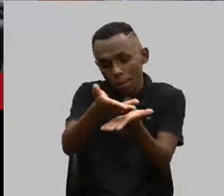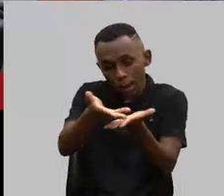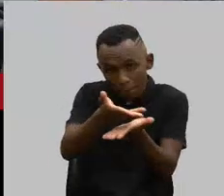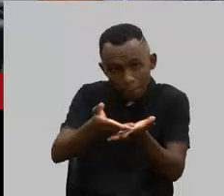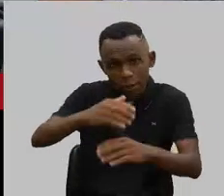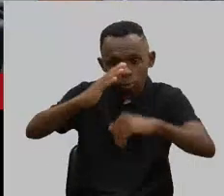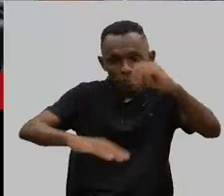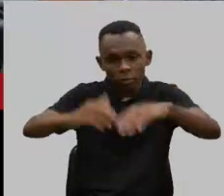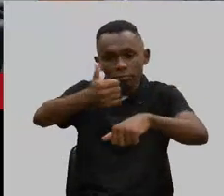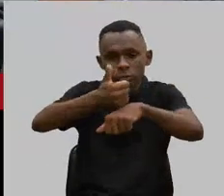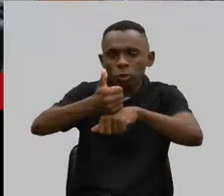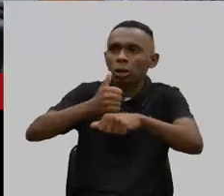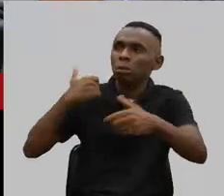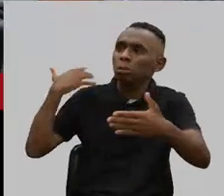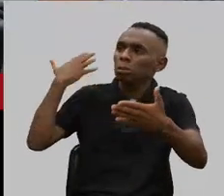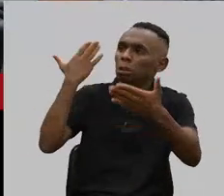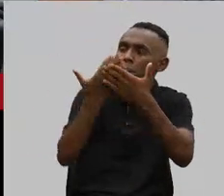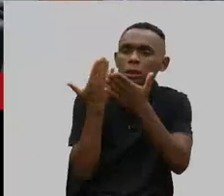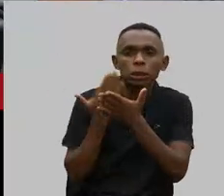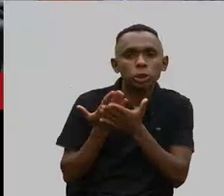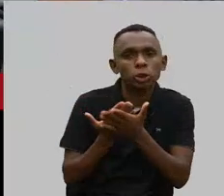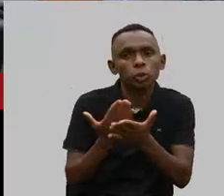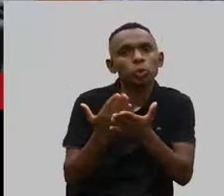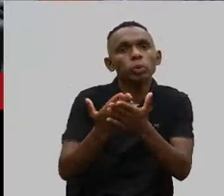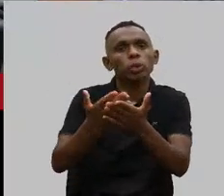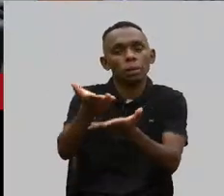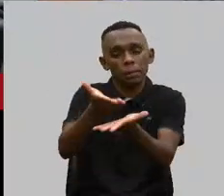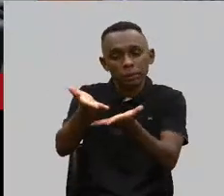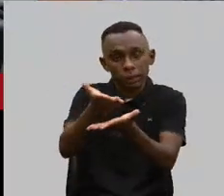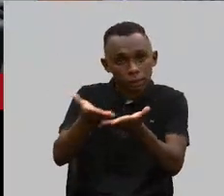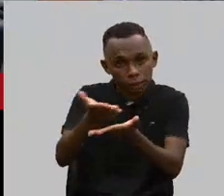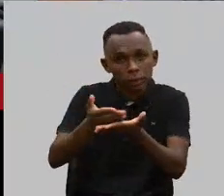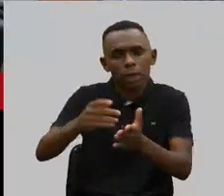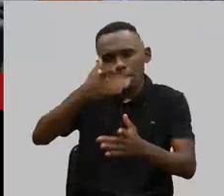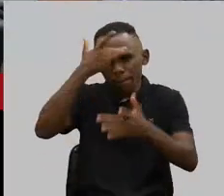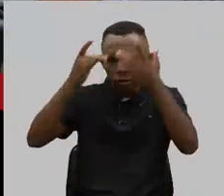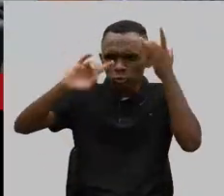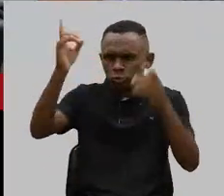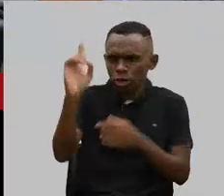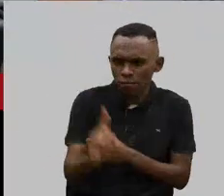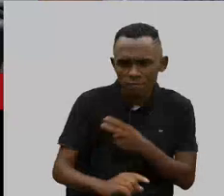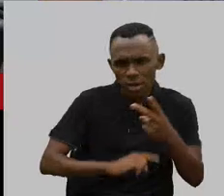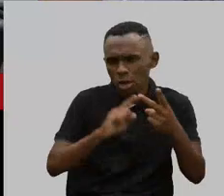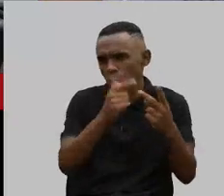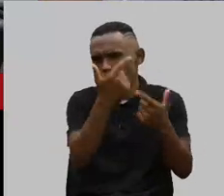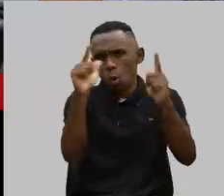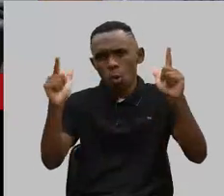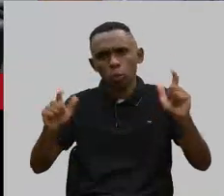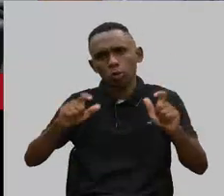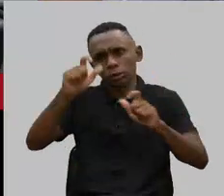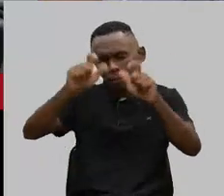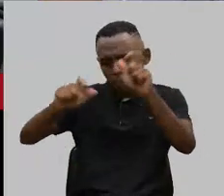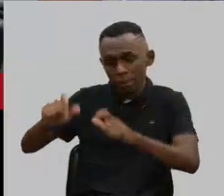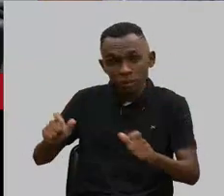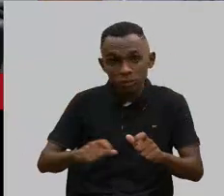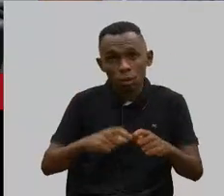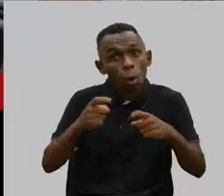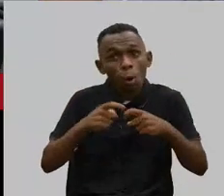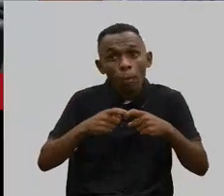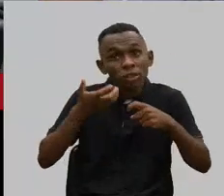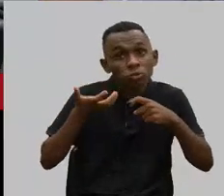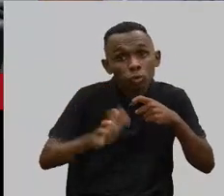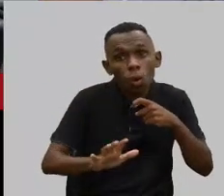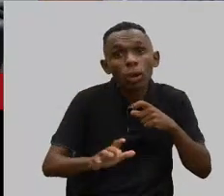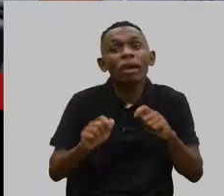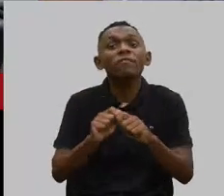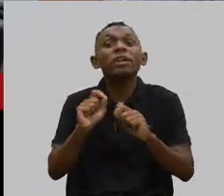estudaram a vida inteira para atender as pessoas com deficiência ou pessoas em vulnerabilidade. O médico não quer. Aí o que